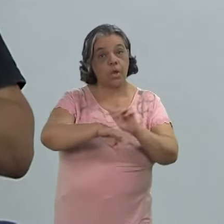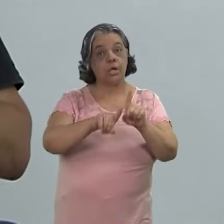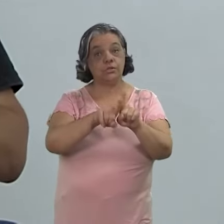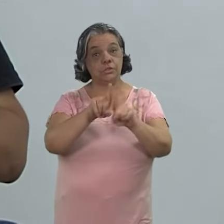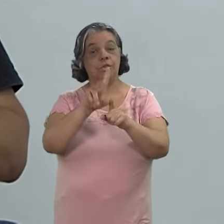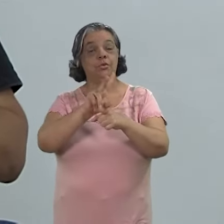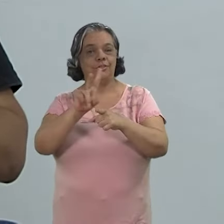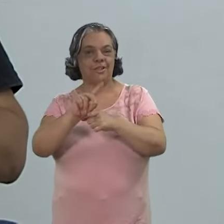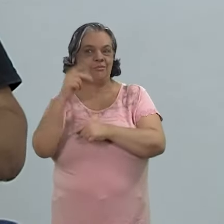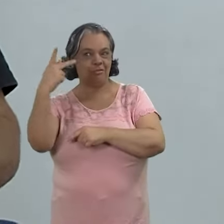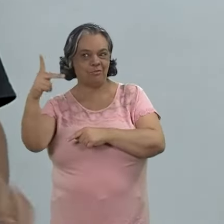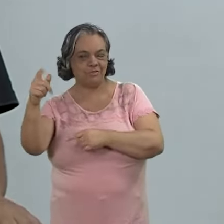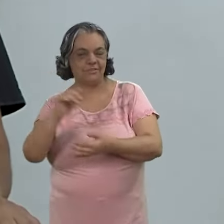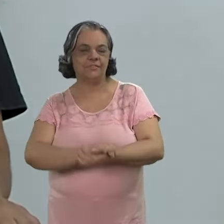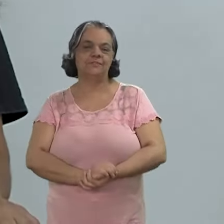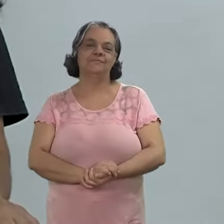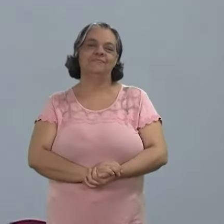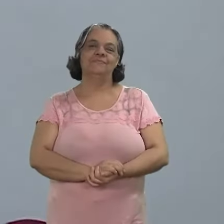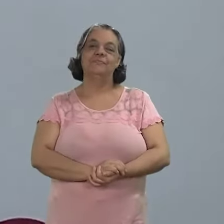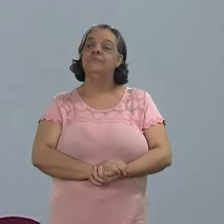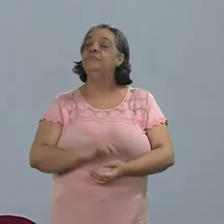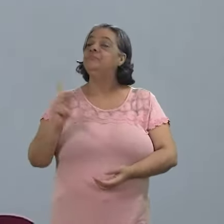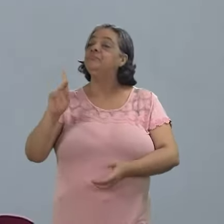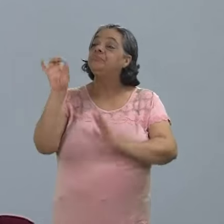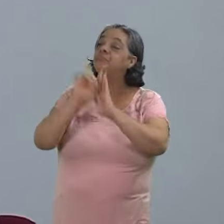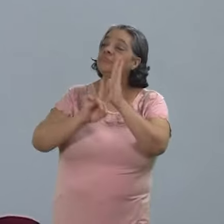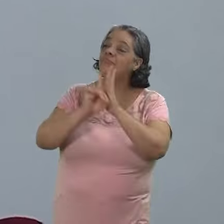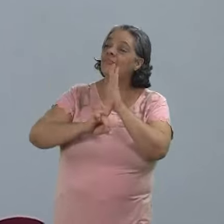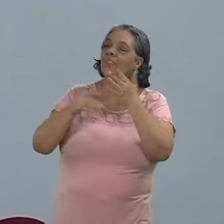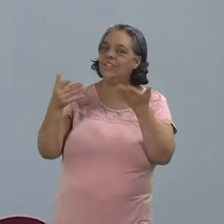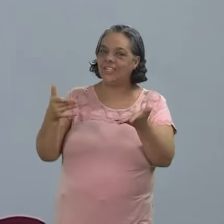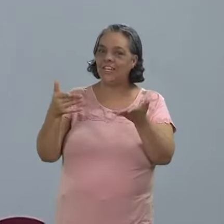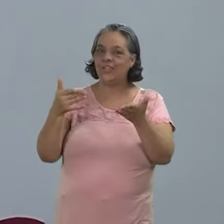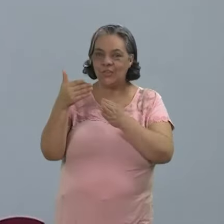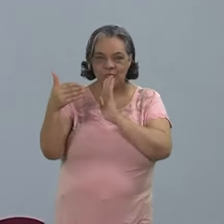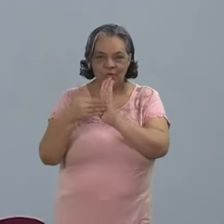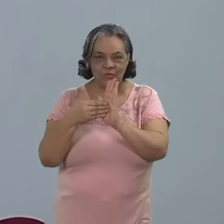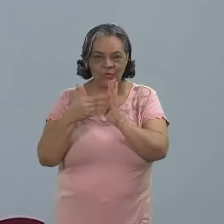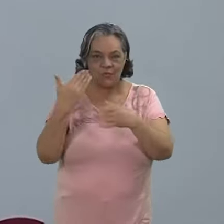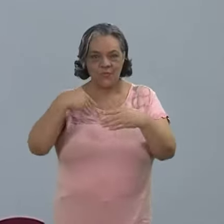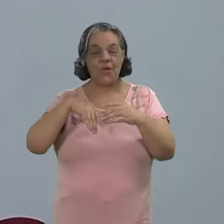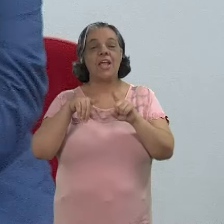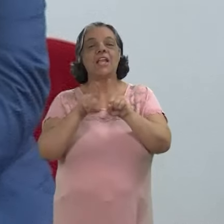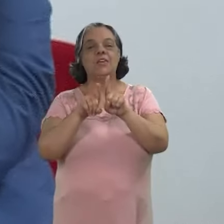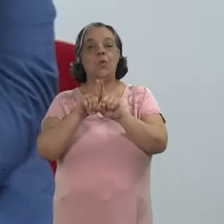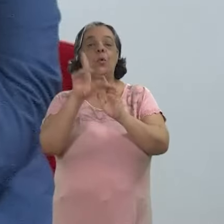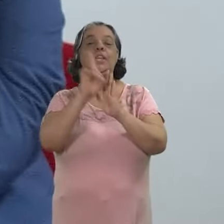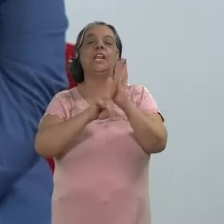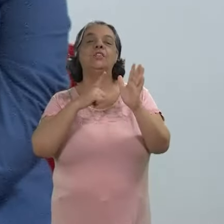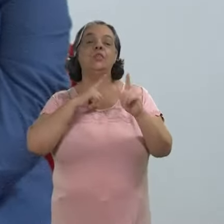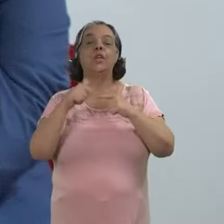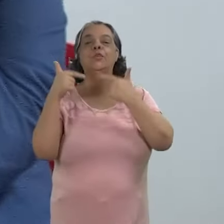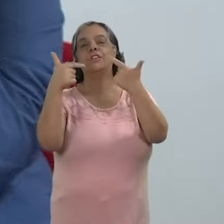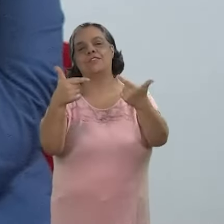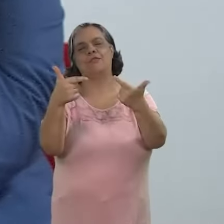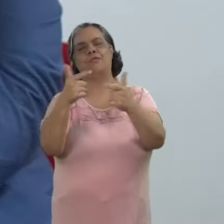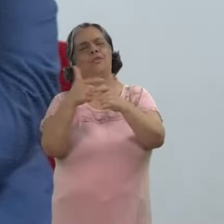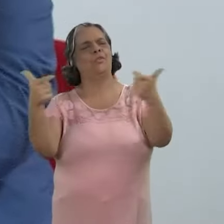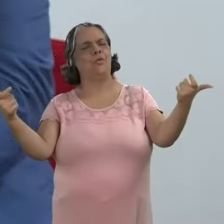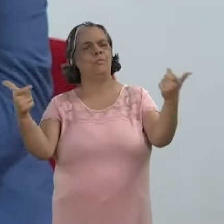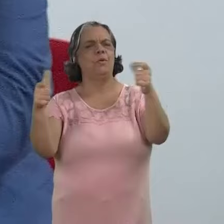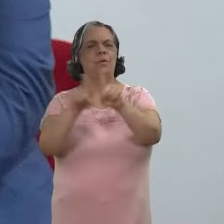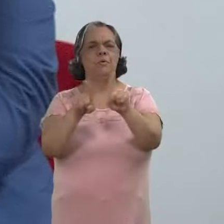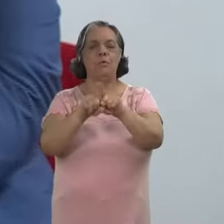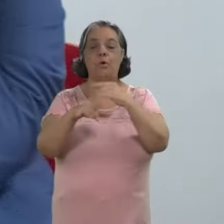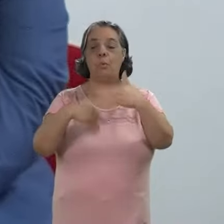os arquivos de vocês professor o direito cataloga os arquivos tudo direitinho o direito tem um desafio